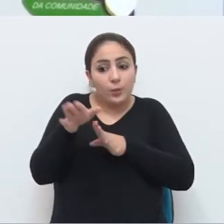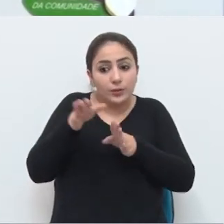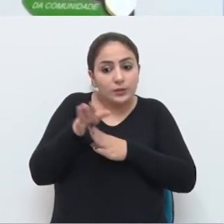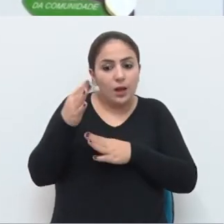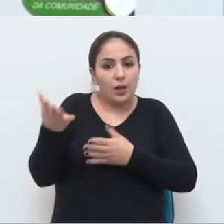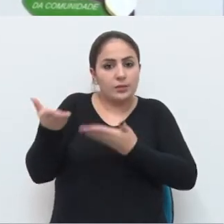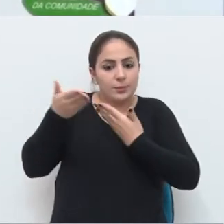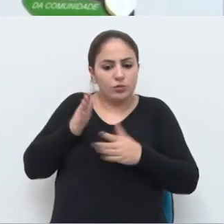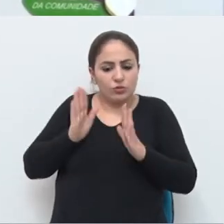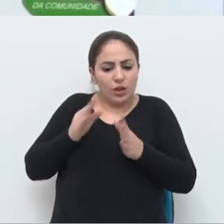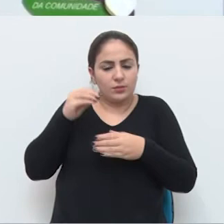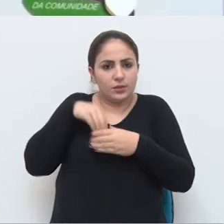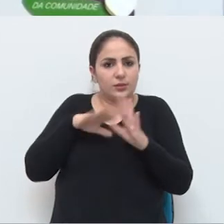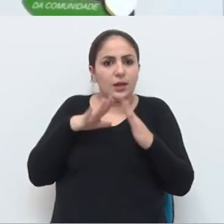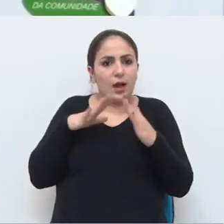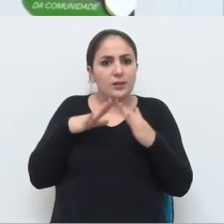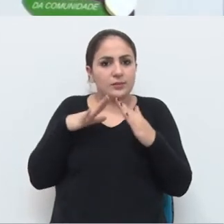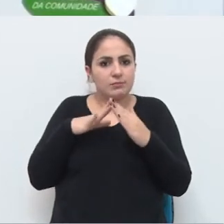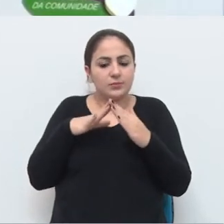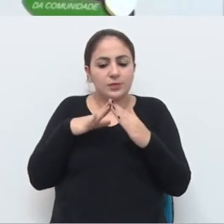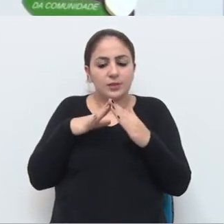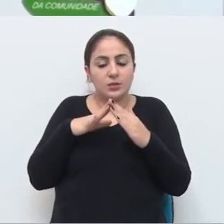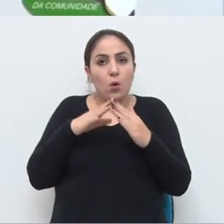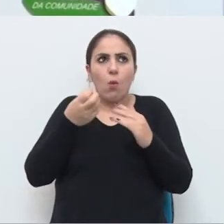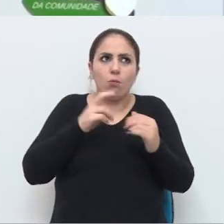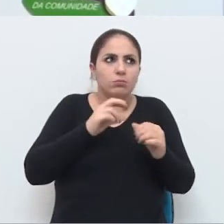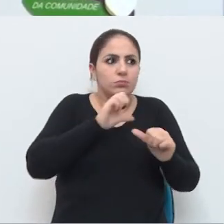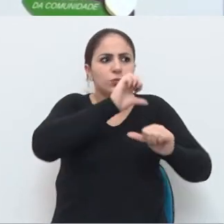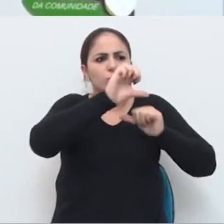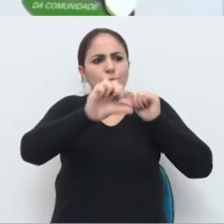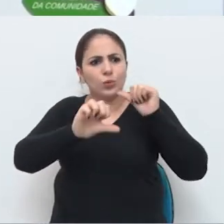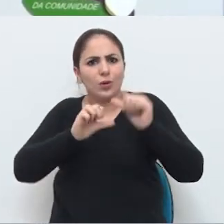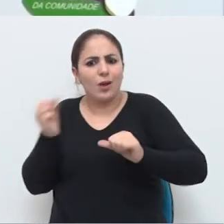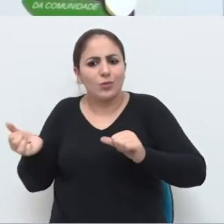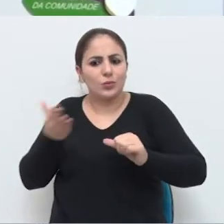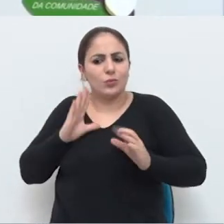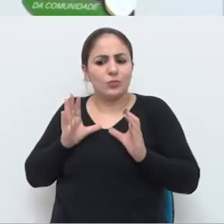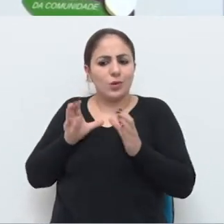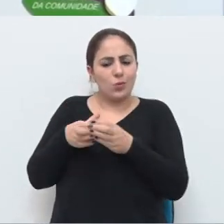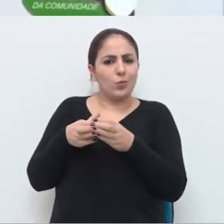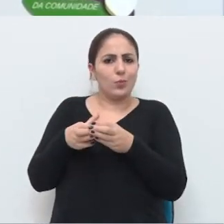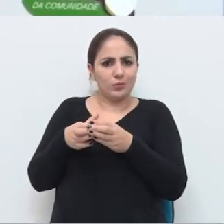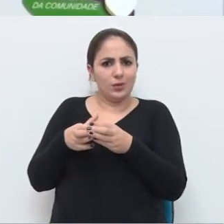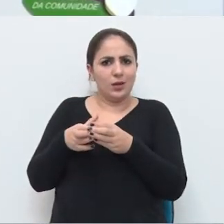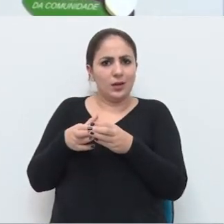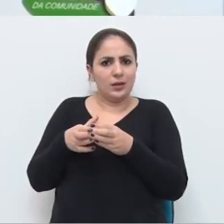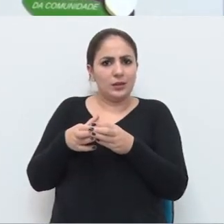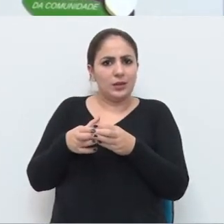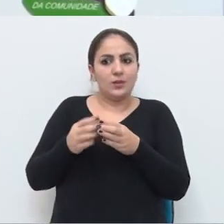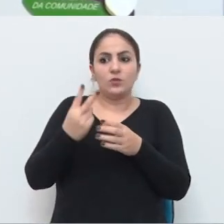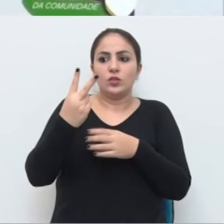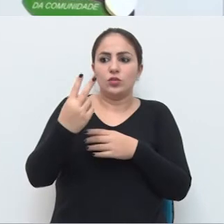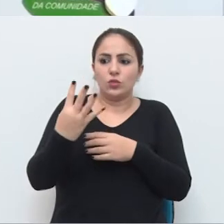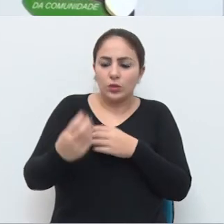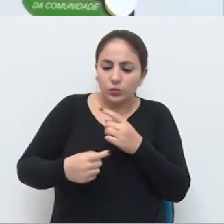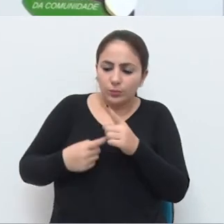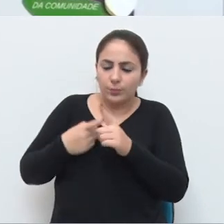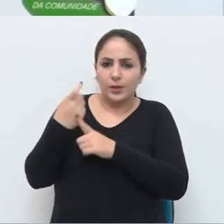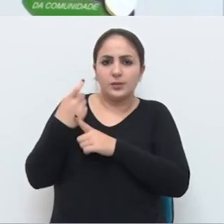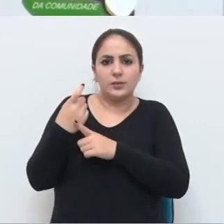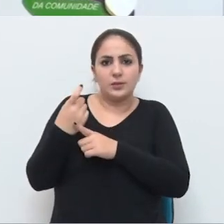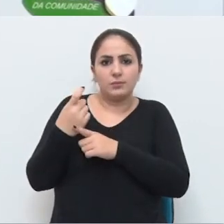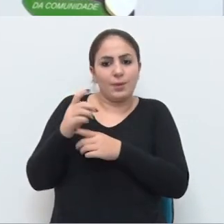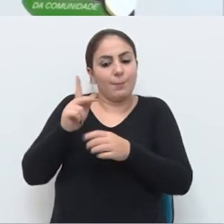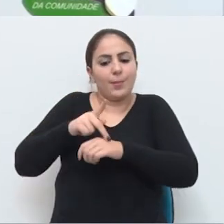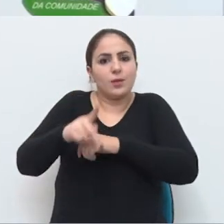nos recebem já hoje nas casas, do que trocar por uma outra equipe, a cada 24 meses, e daí